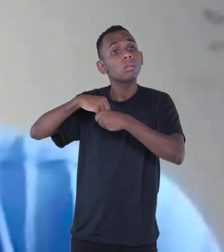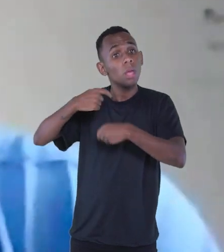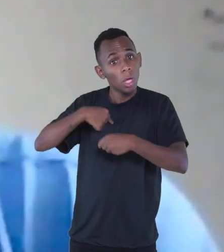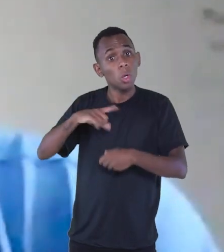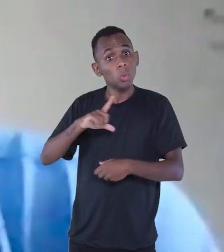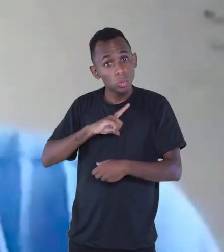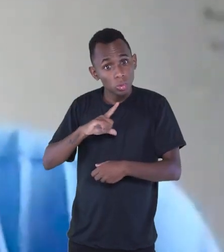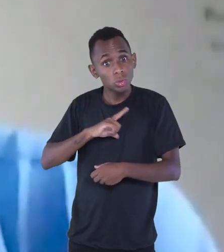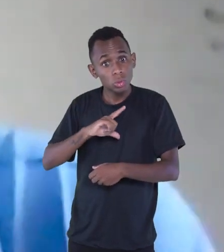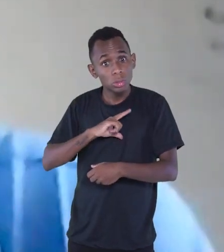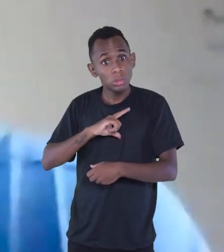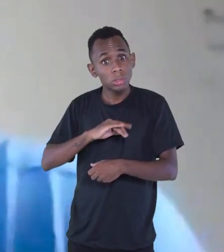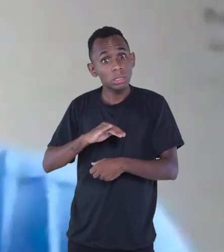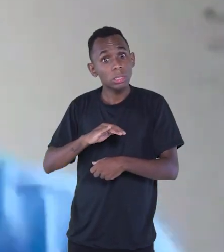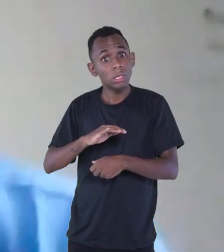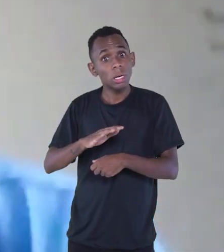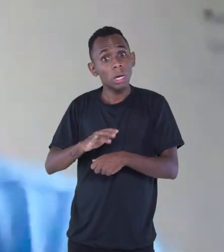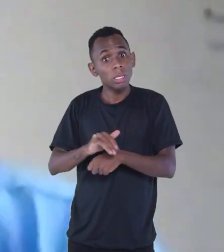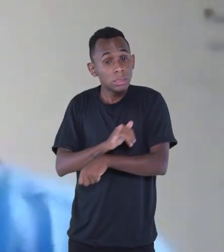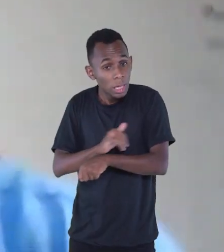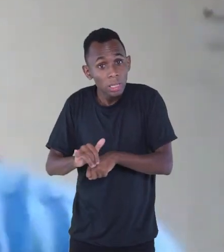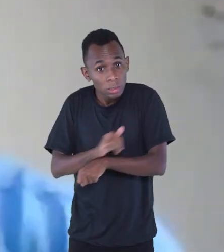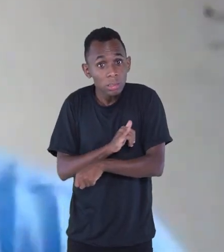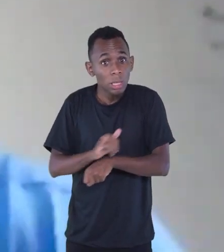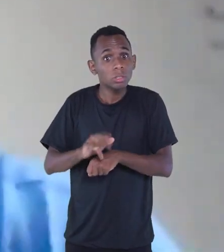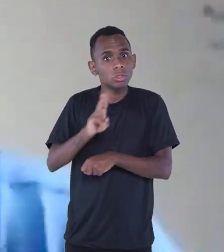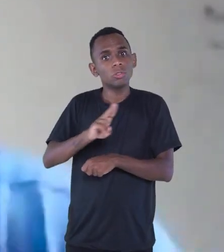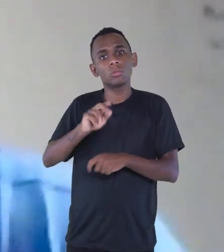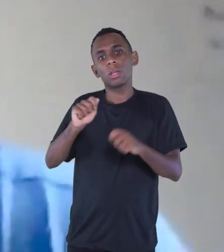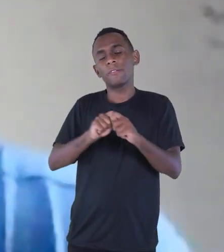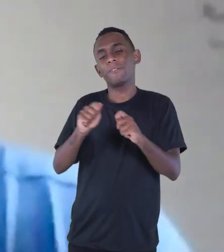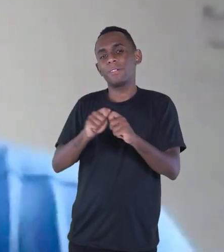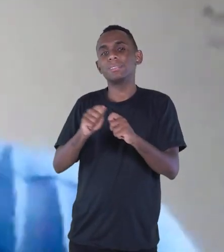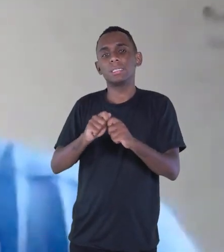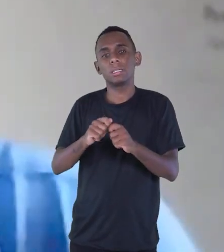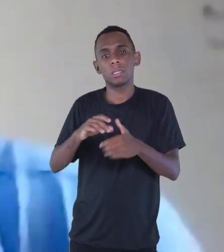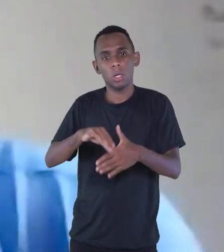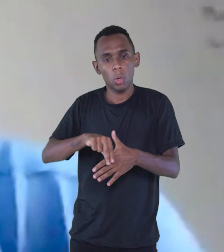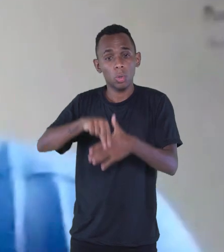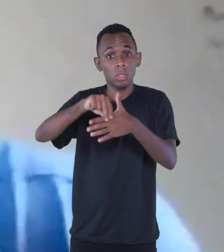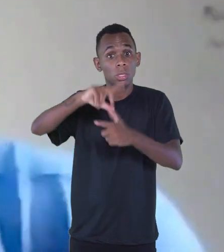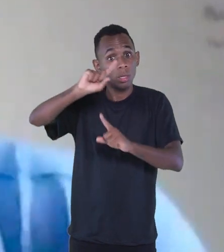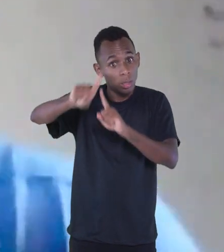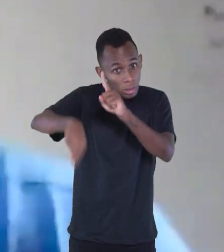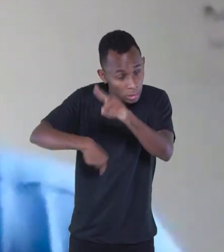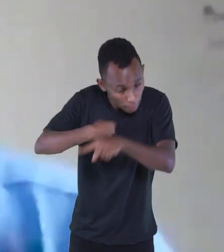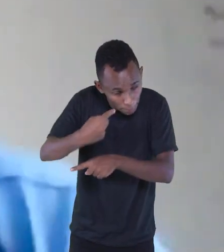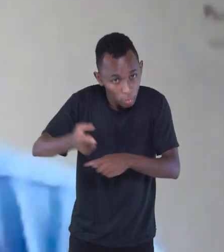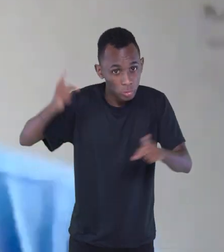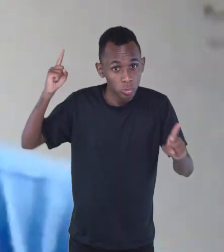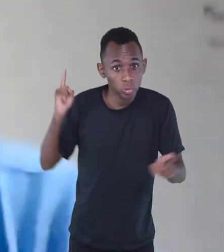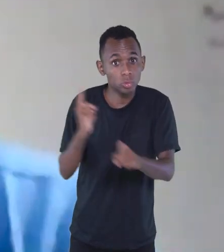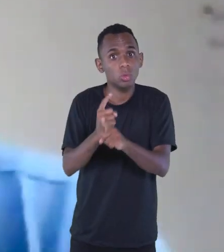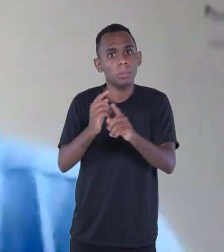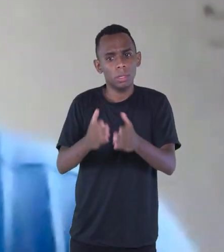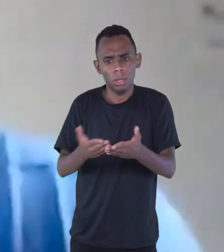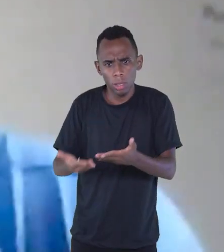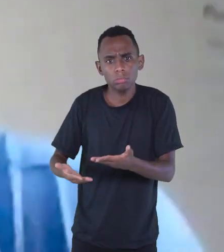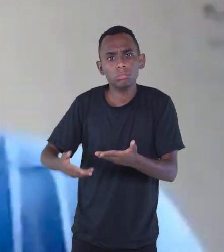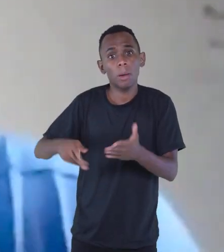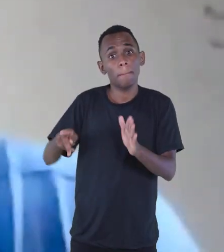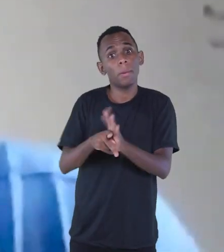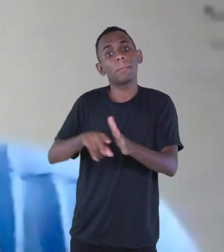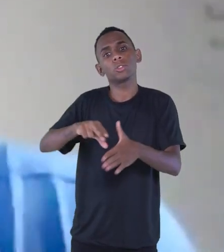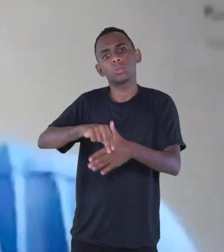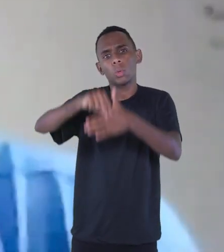a técnica da metrificação e da rima. Bom, mais tarde eu fui descobrindo livros de cordel maravilhosos, fui lendo livros